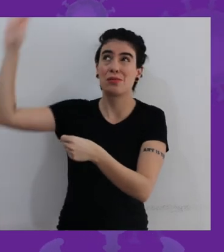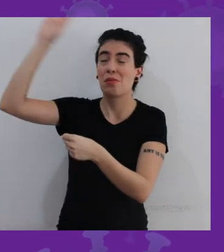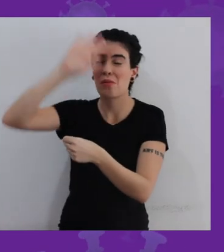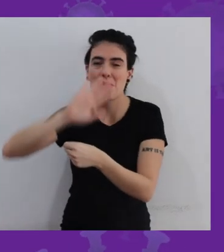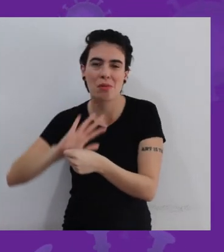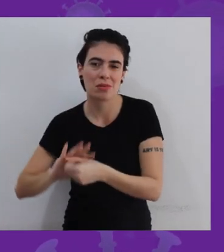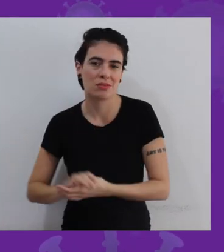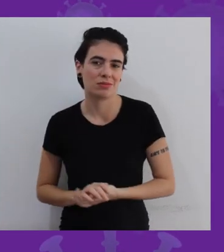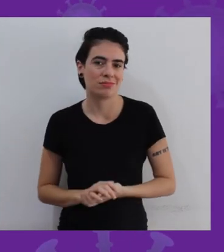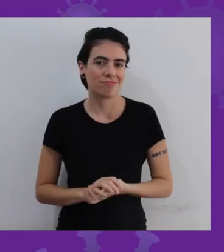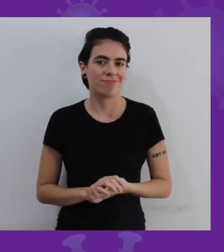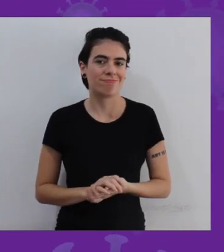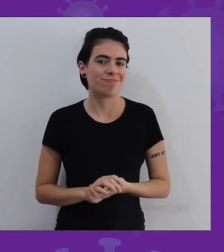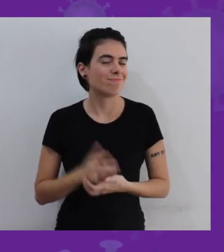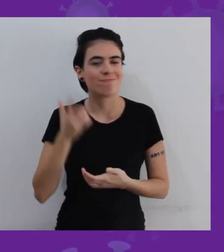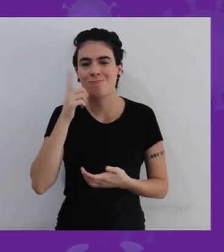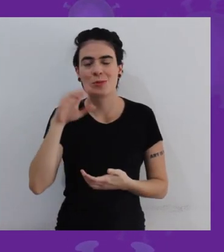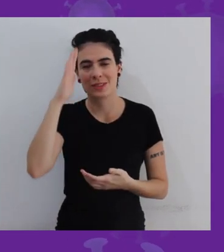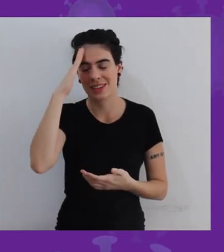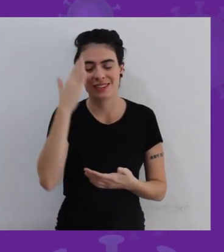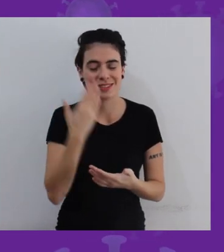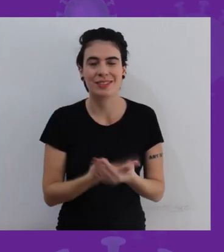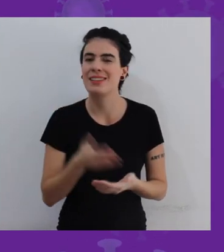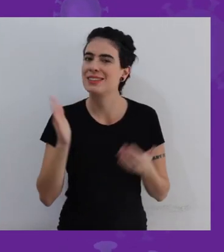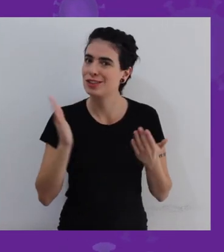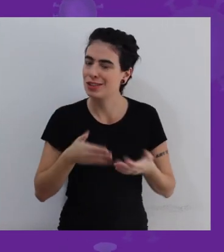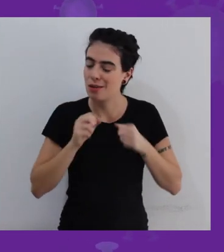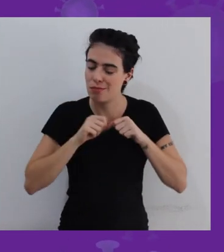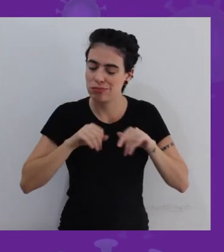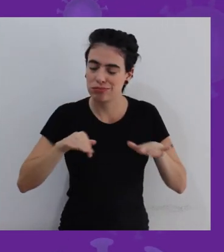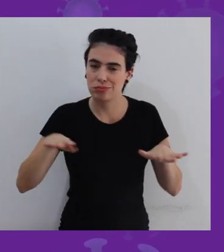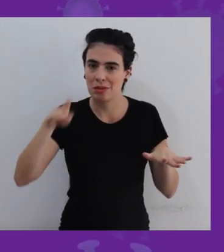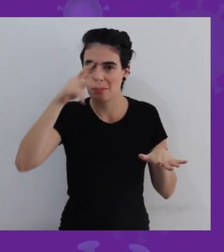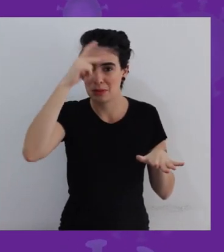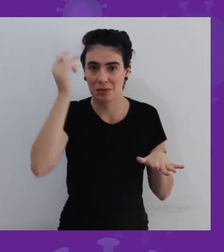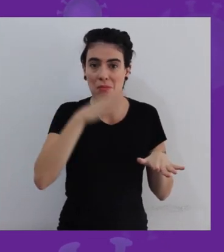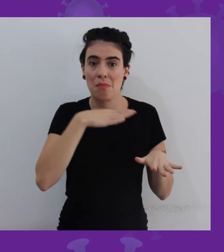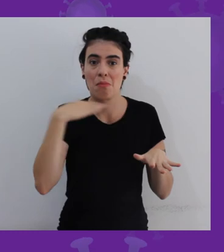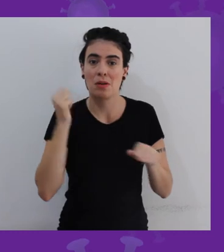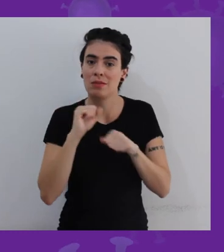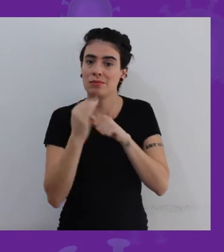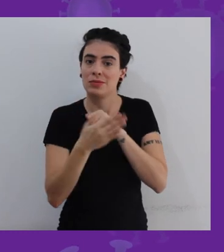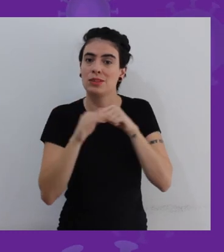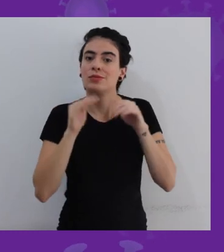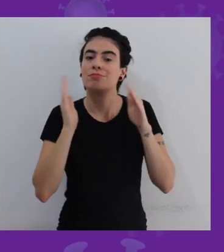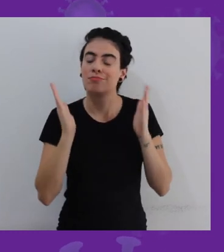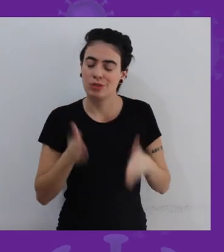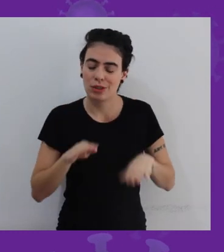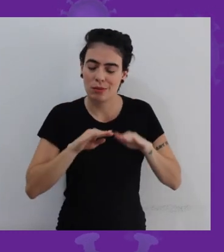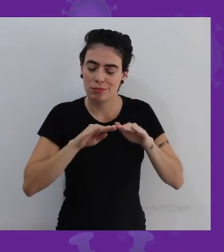acreditar nesses números de estabilização de mortes por covid no país.